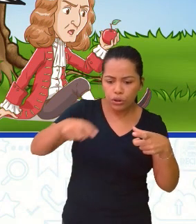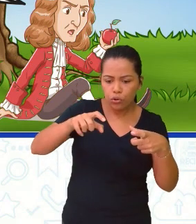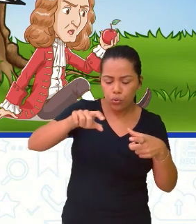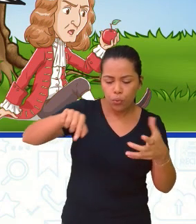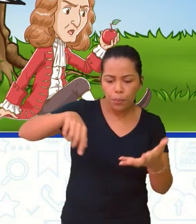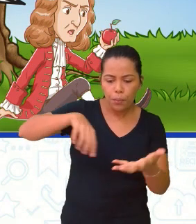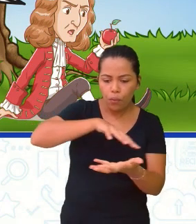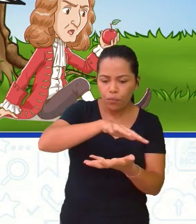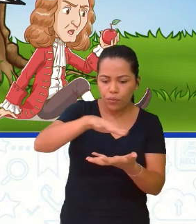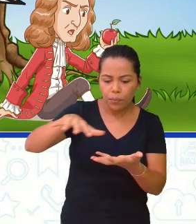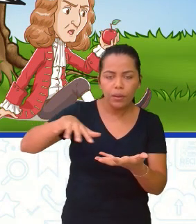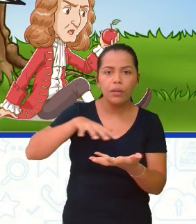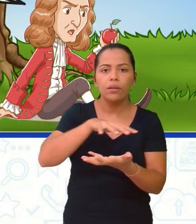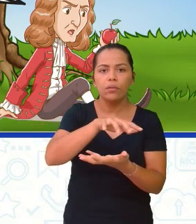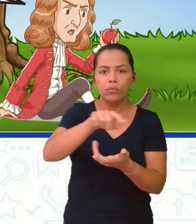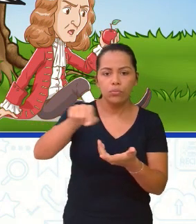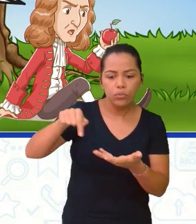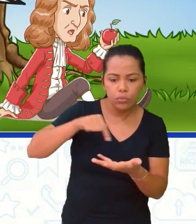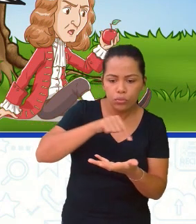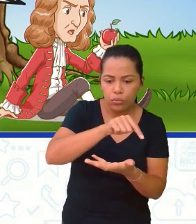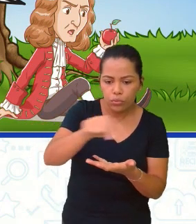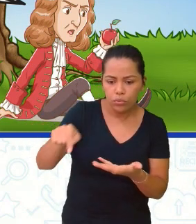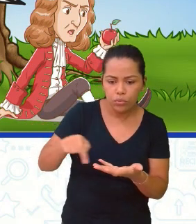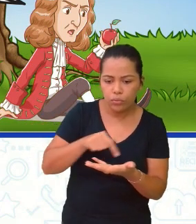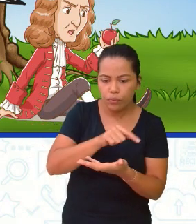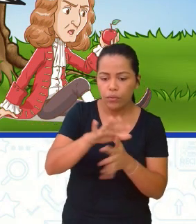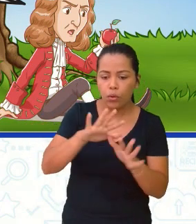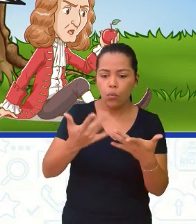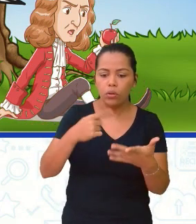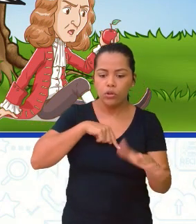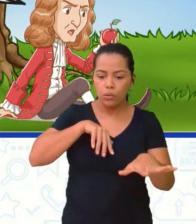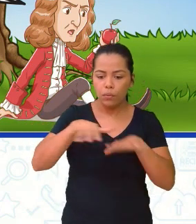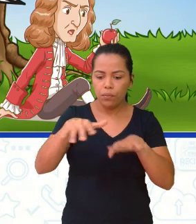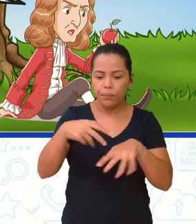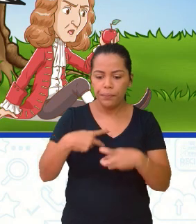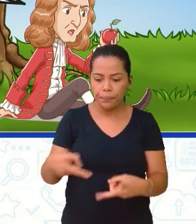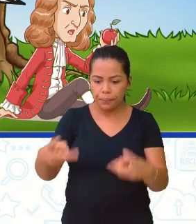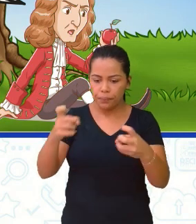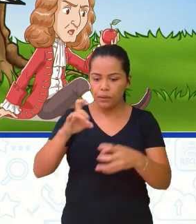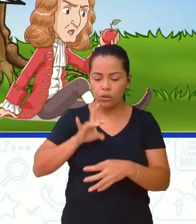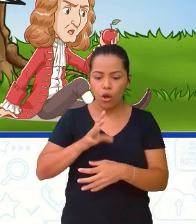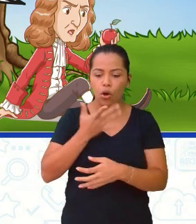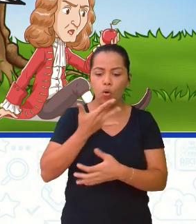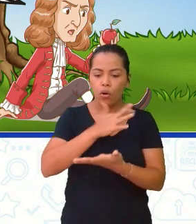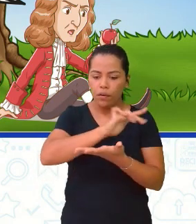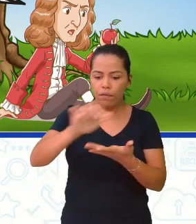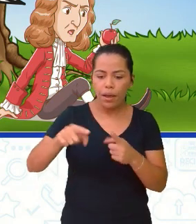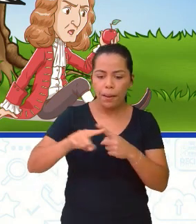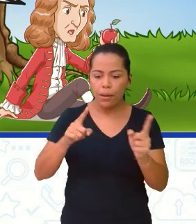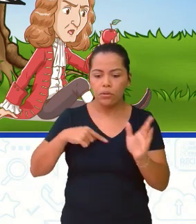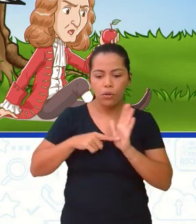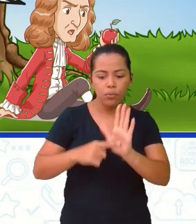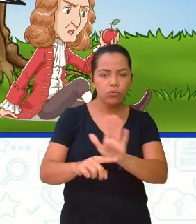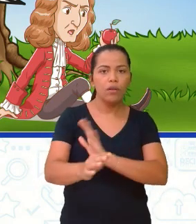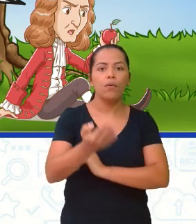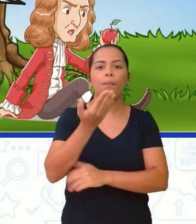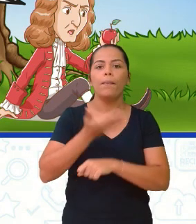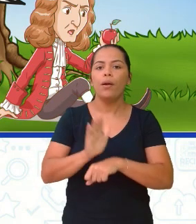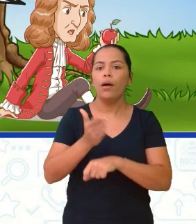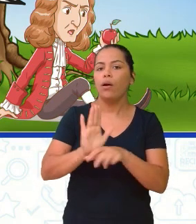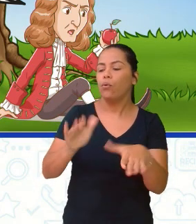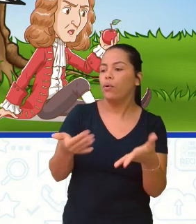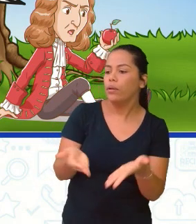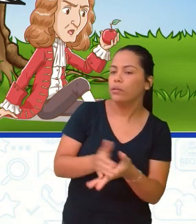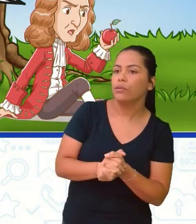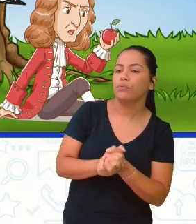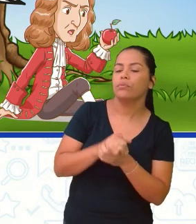apresentava só o branco. E agora a gente vai ver que em relação às leis de Newton, estudadas mais aprofundado